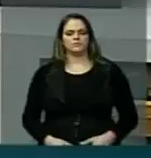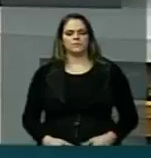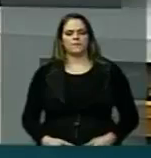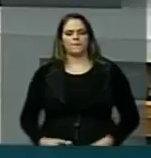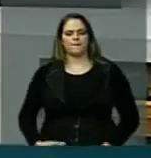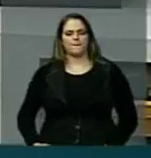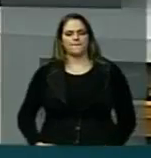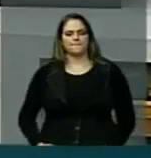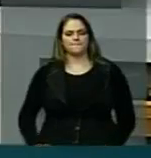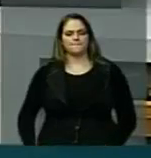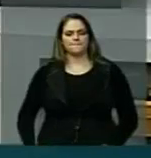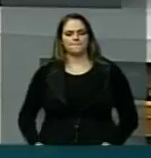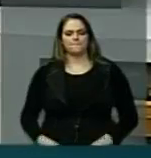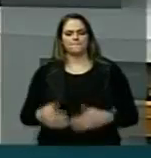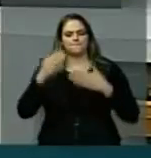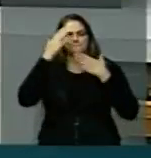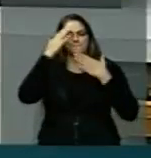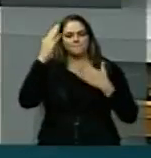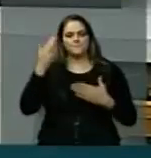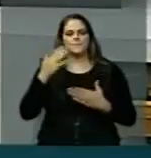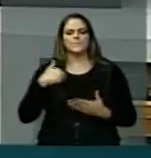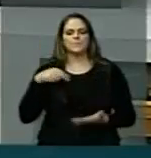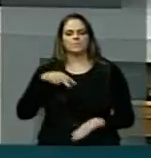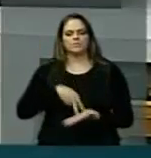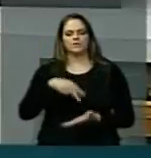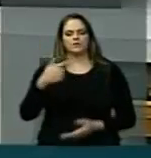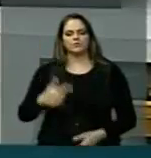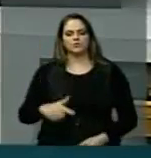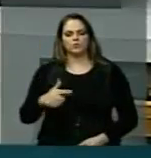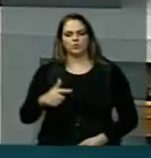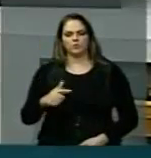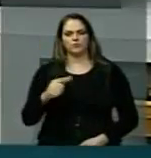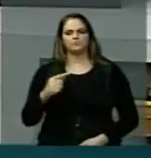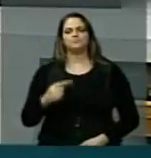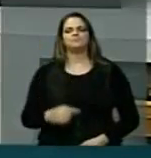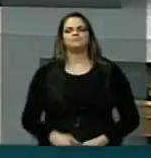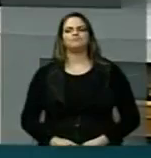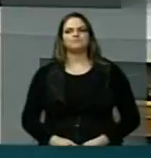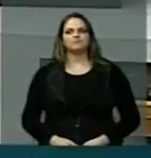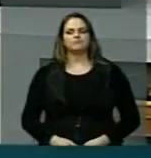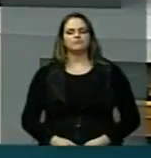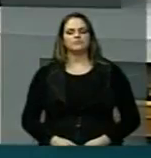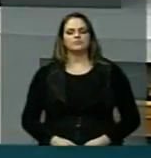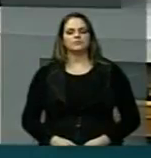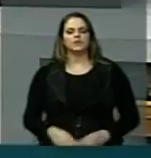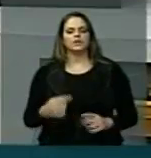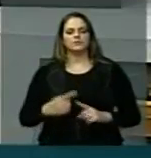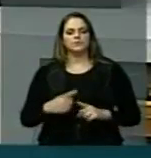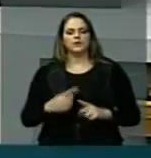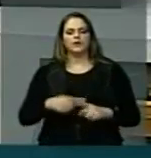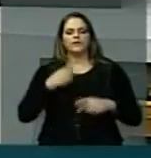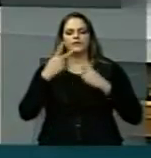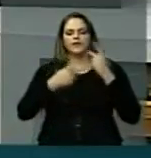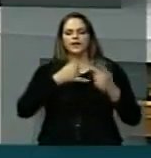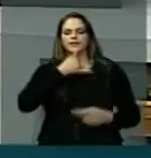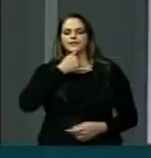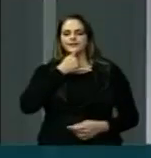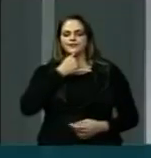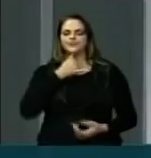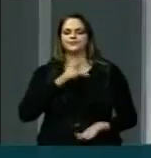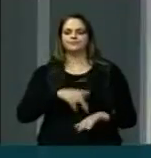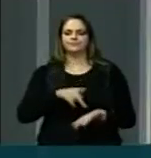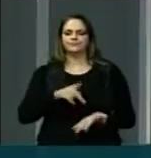Obrigado, seu presidente. Ocupo a tribuna mais uma vez para lamentar os ataques